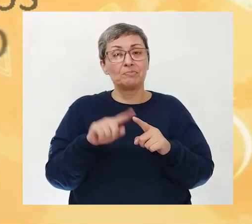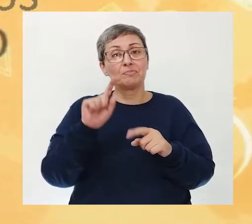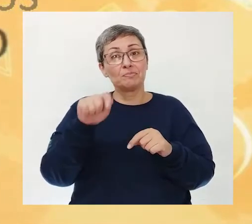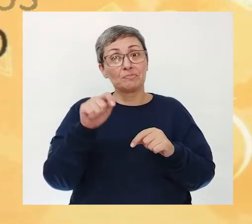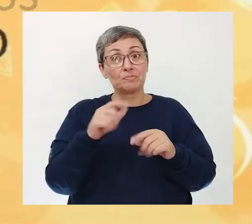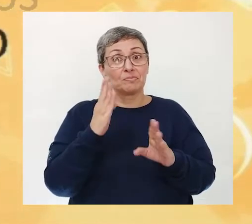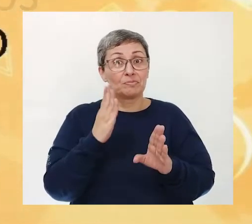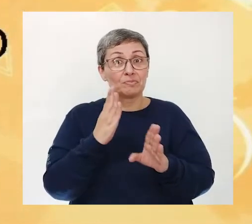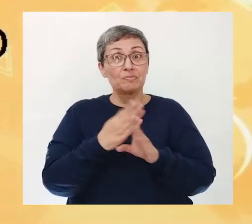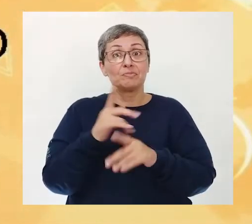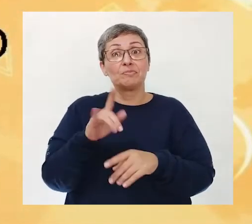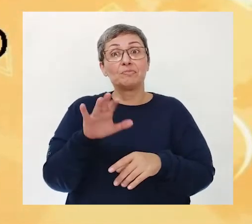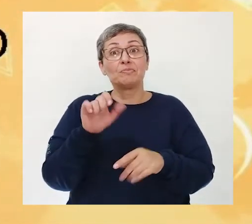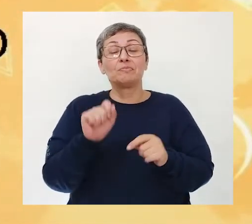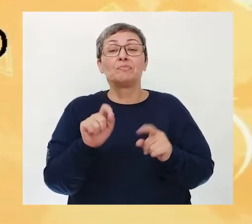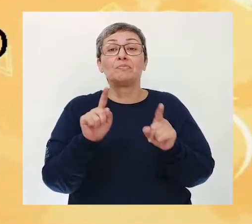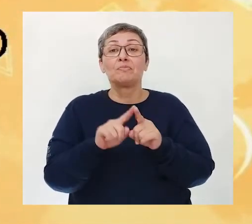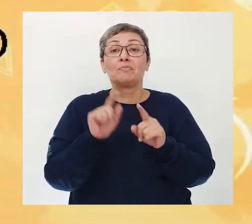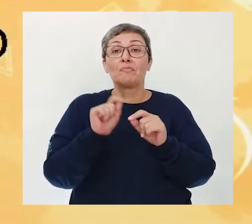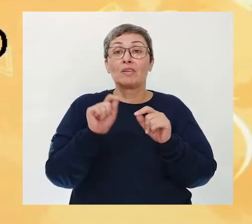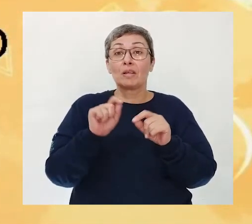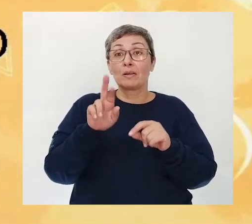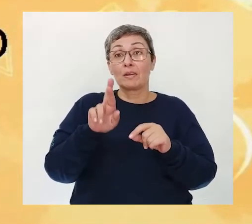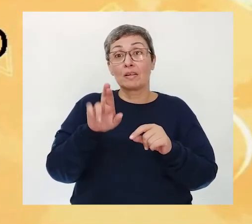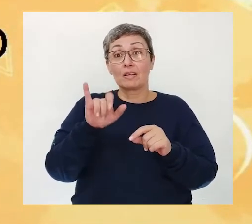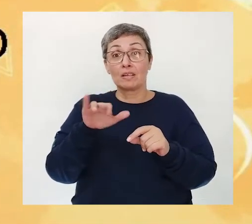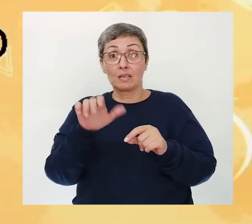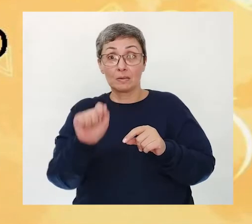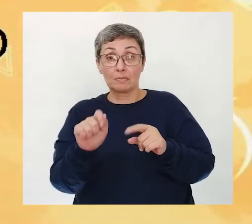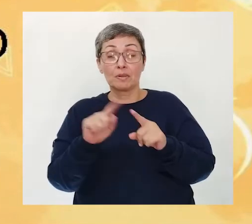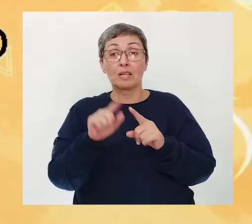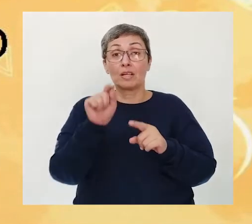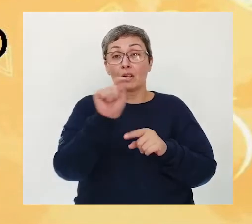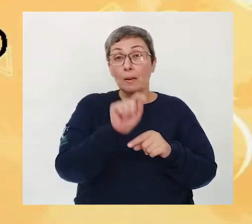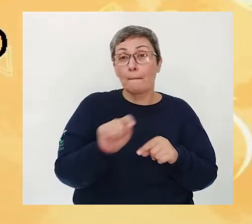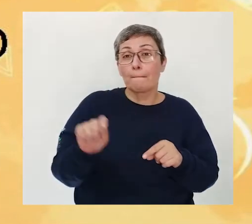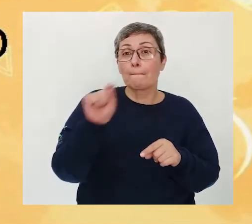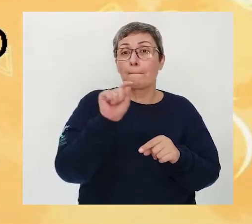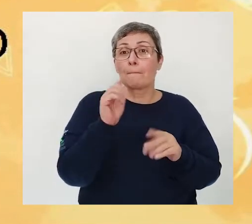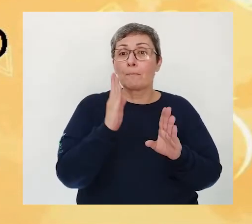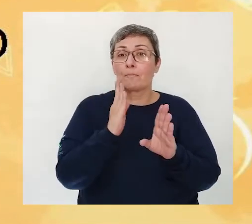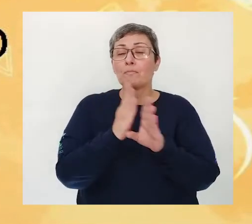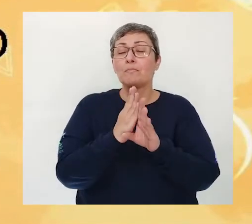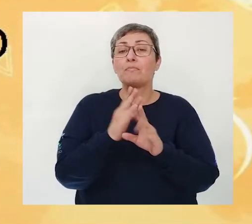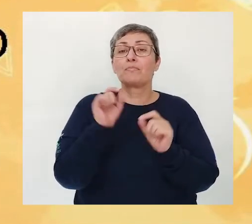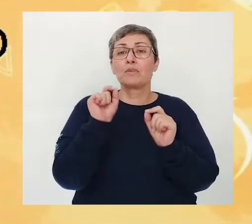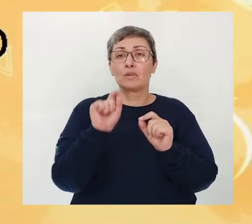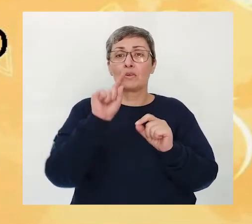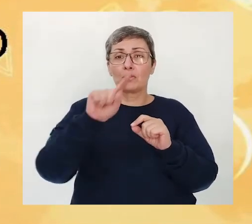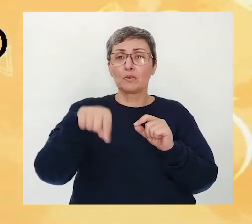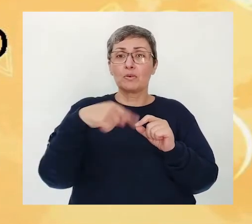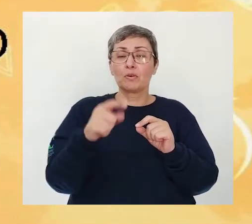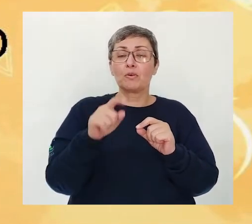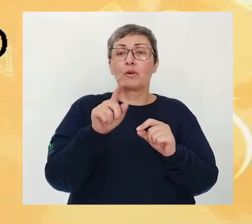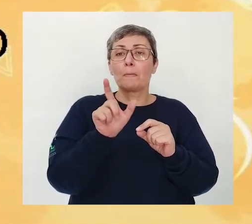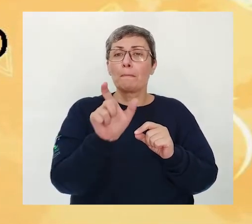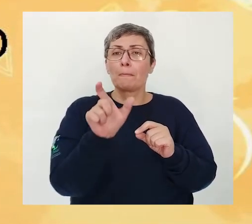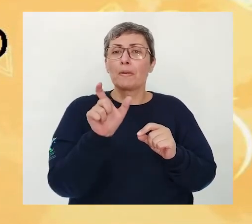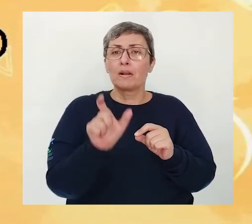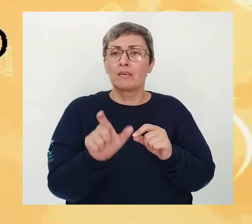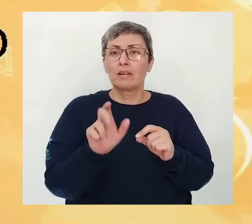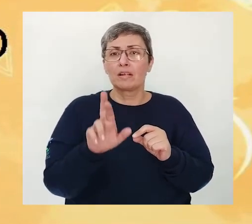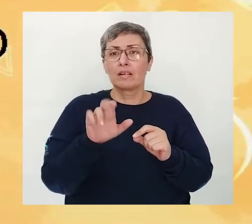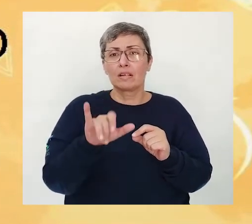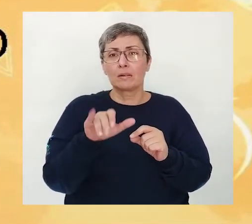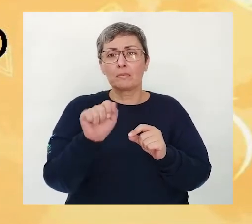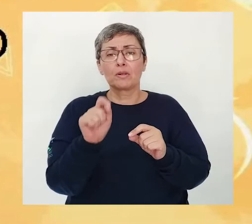Localize no poema Escolhido As rimas E circule Indicando Em seguida Quais são essas palavras Que estão